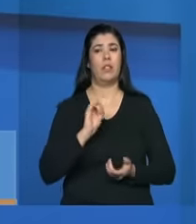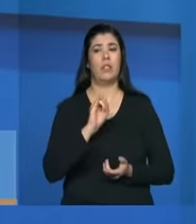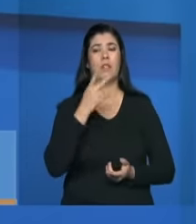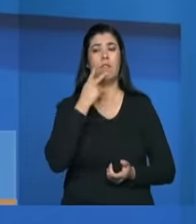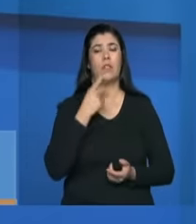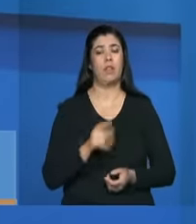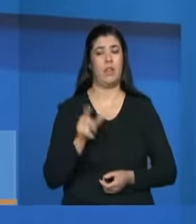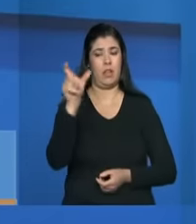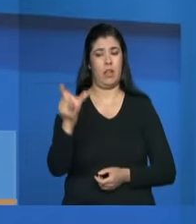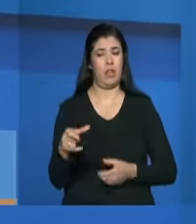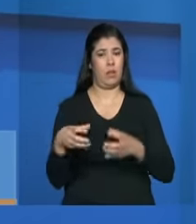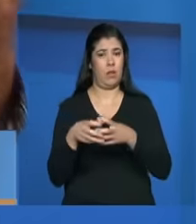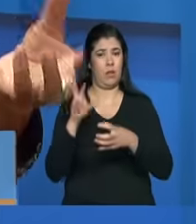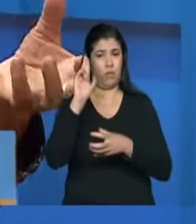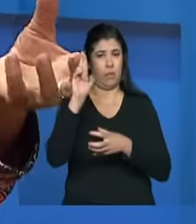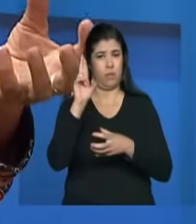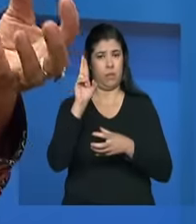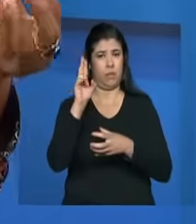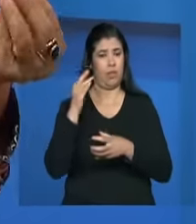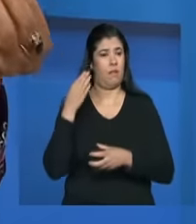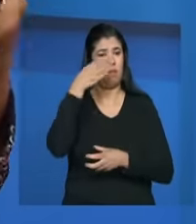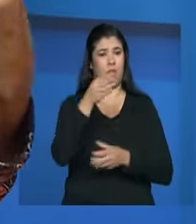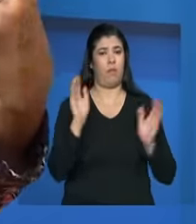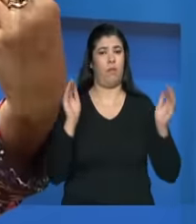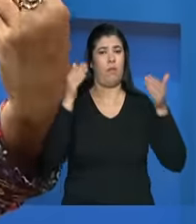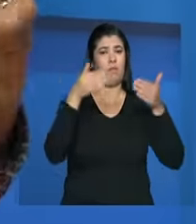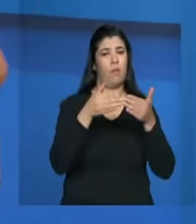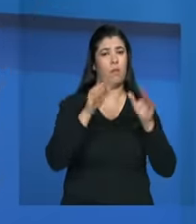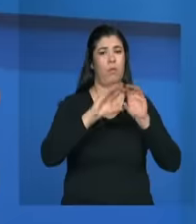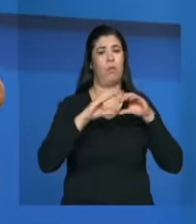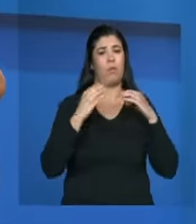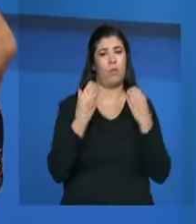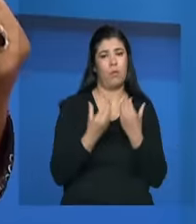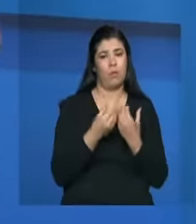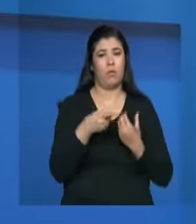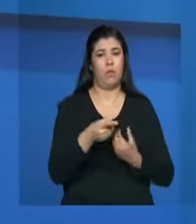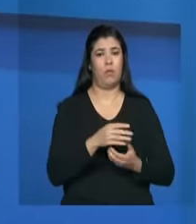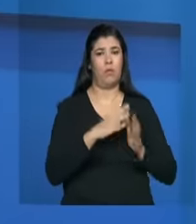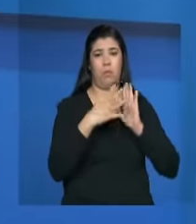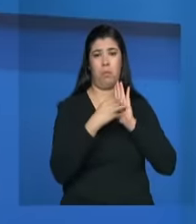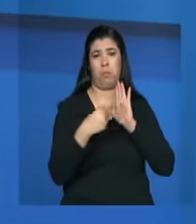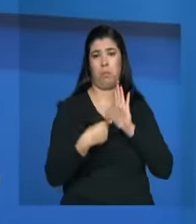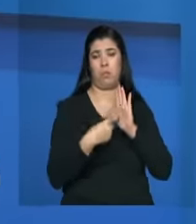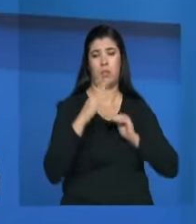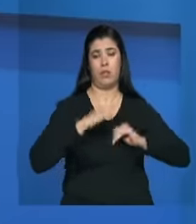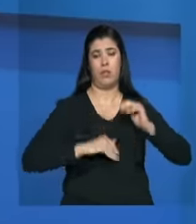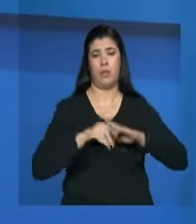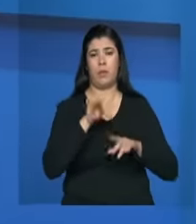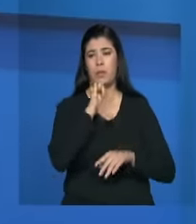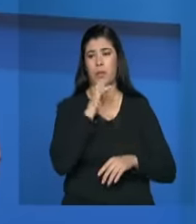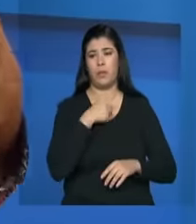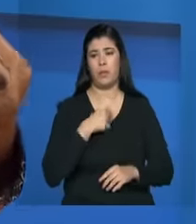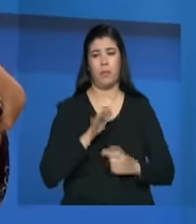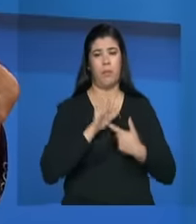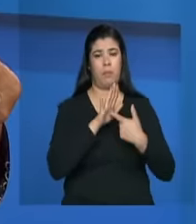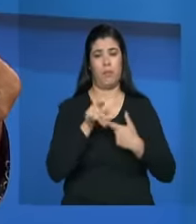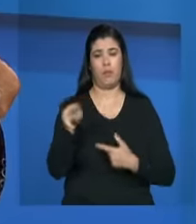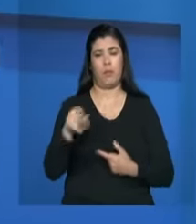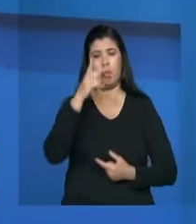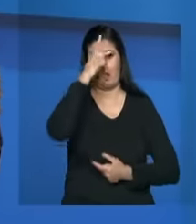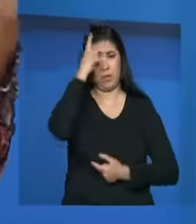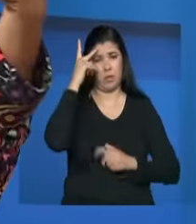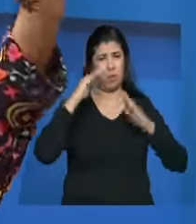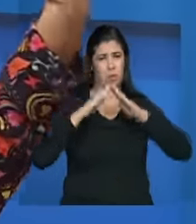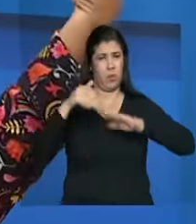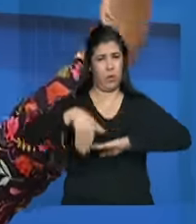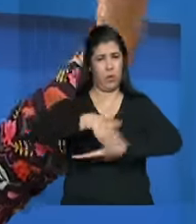de pessoas em situação de rua em fóruns em conselhos é um modelo disso quando a gente mostra uma pessoa que estava numa situação de rua